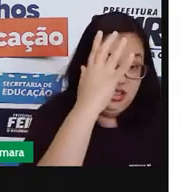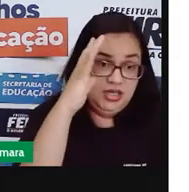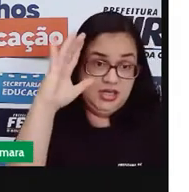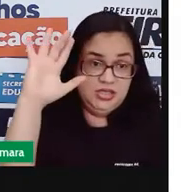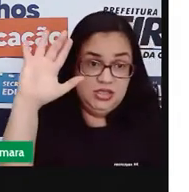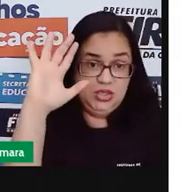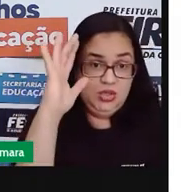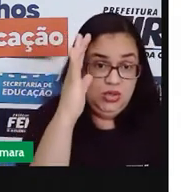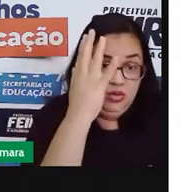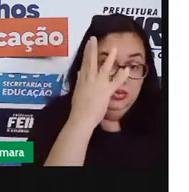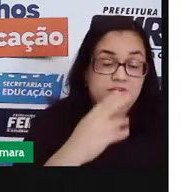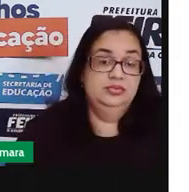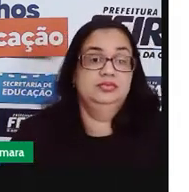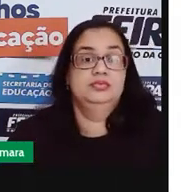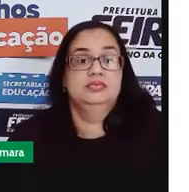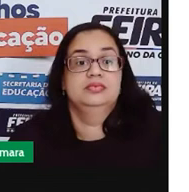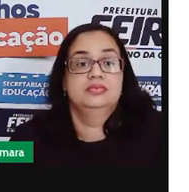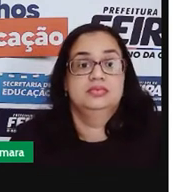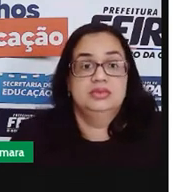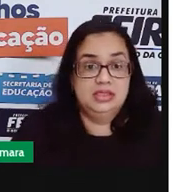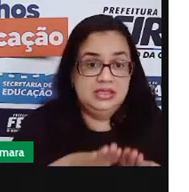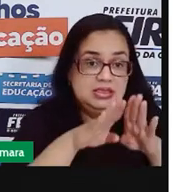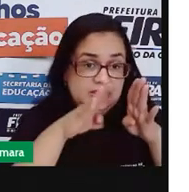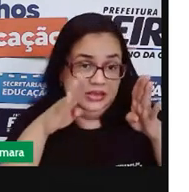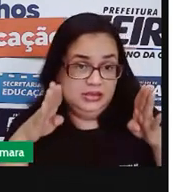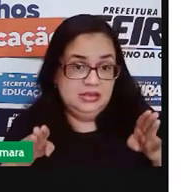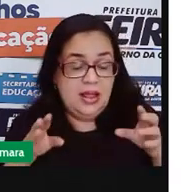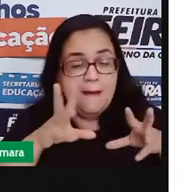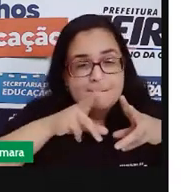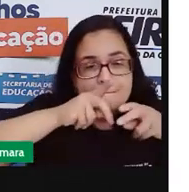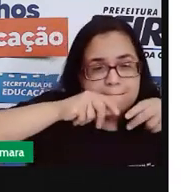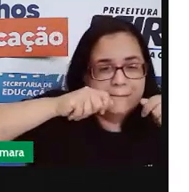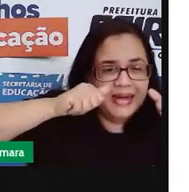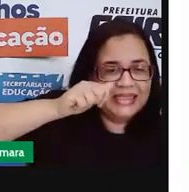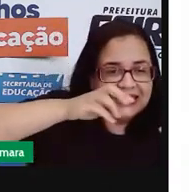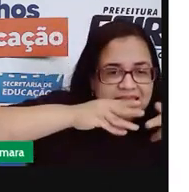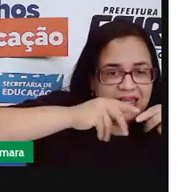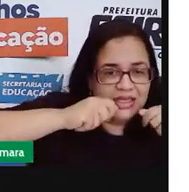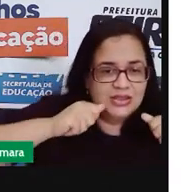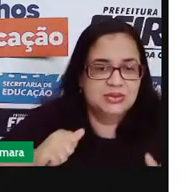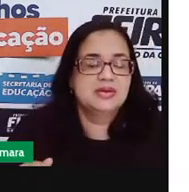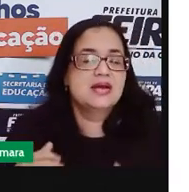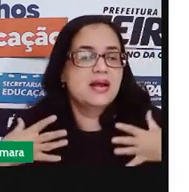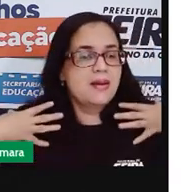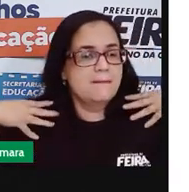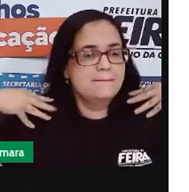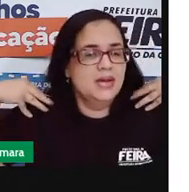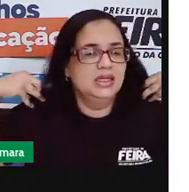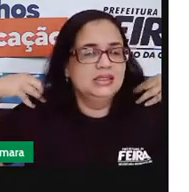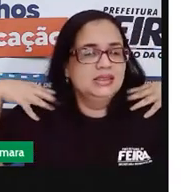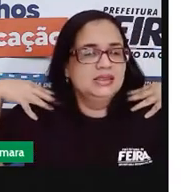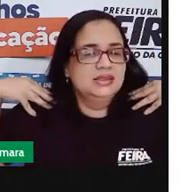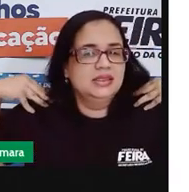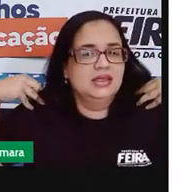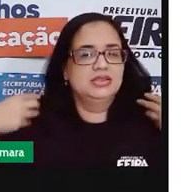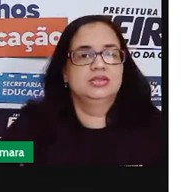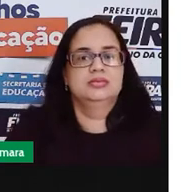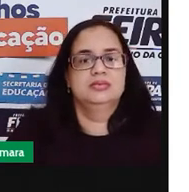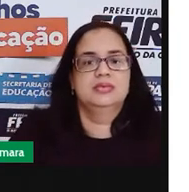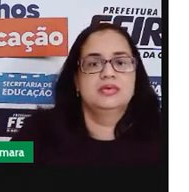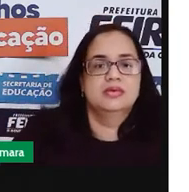girassol, amassado, massagem,